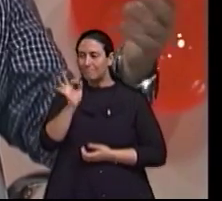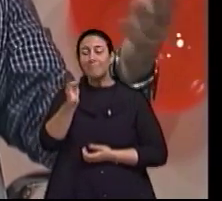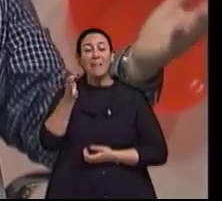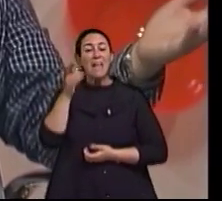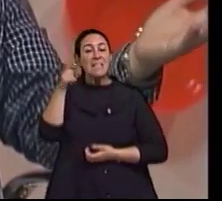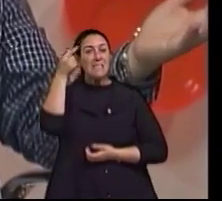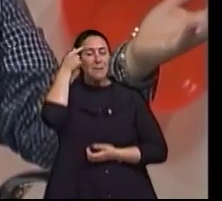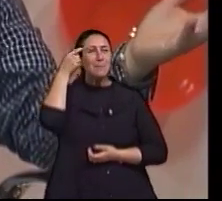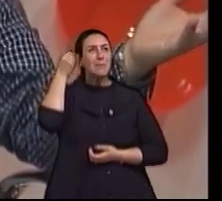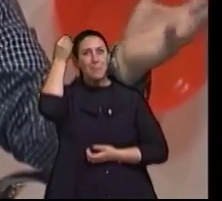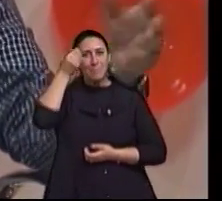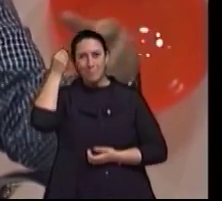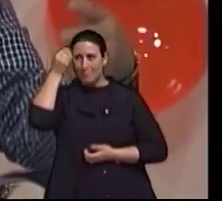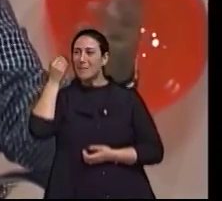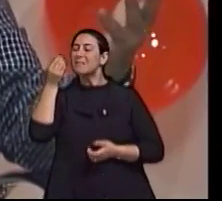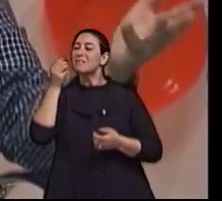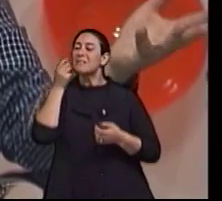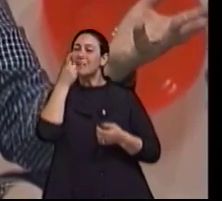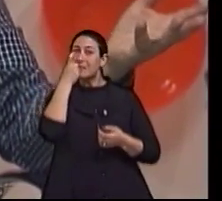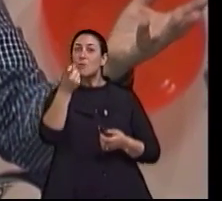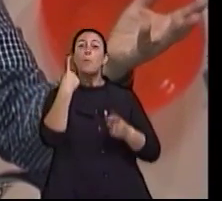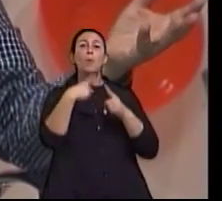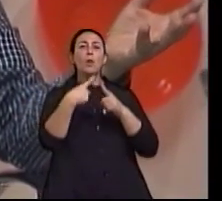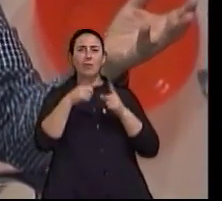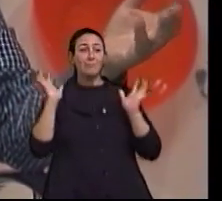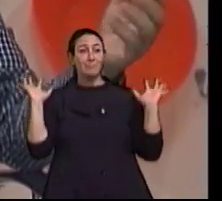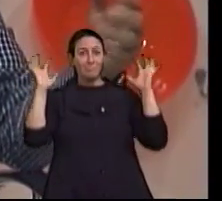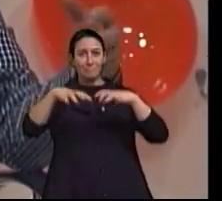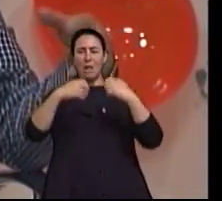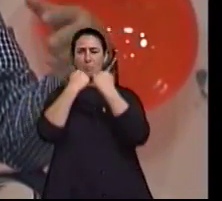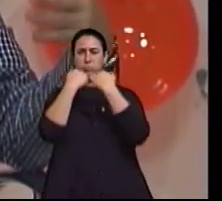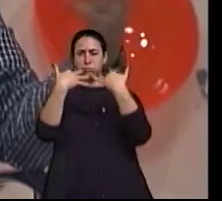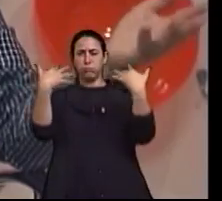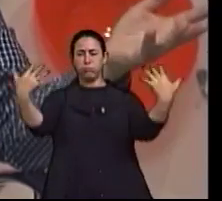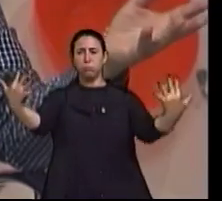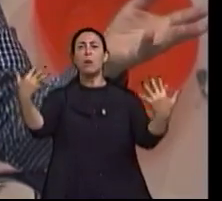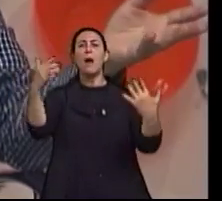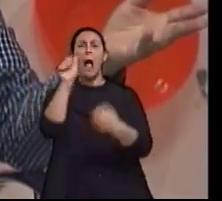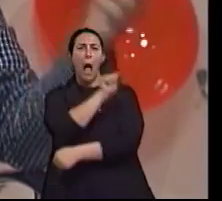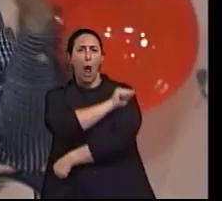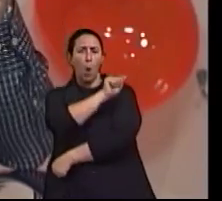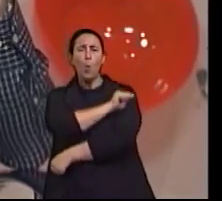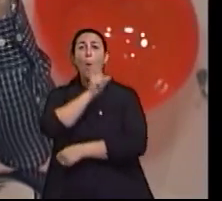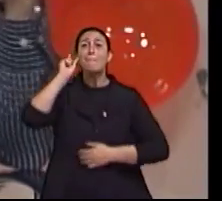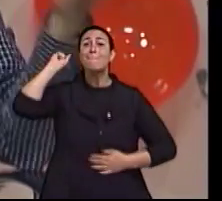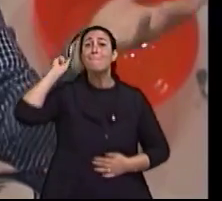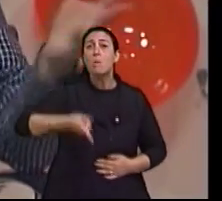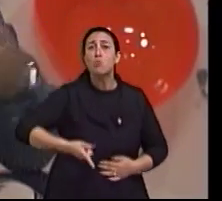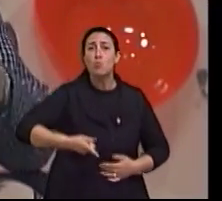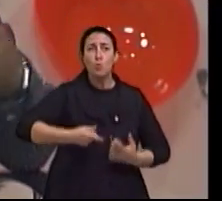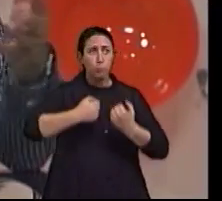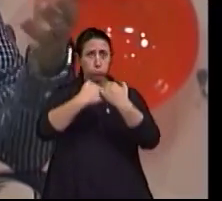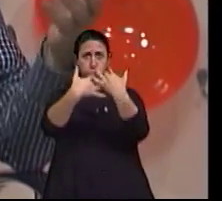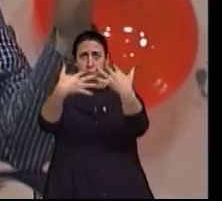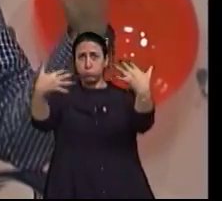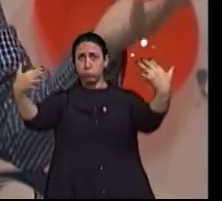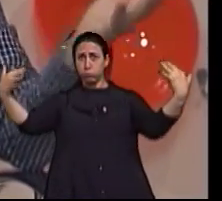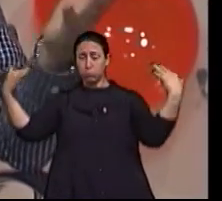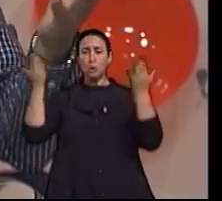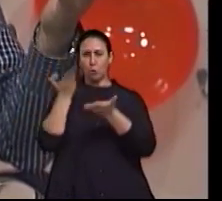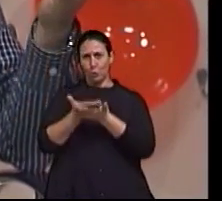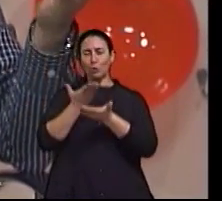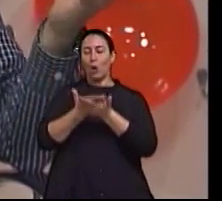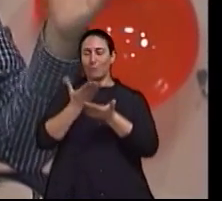que nós botamos uma sala de aula, mais de mil anos de história. Eram pessoas acima de 90 anos, 95 até 100 anos.